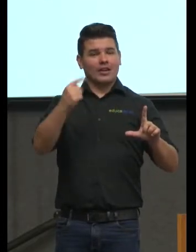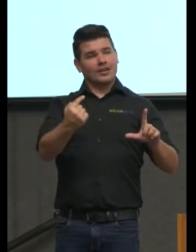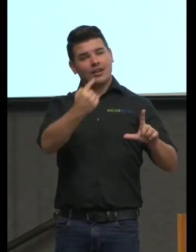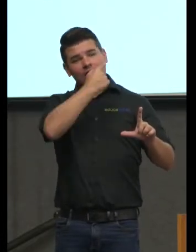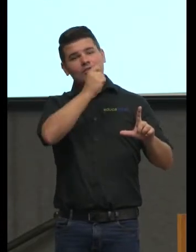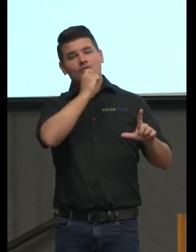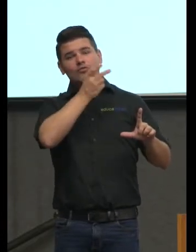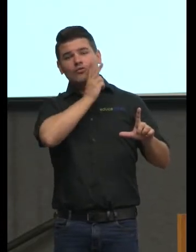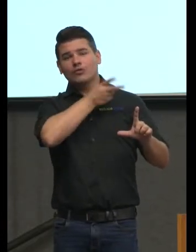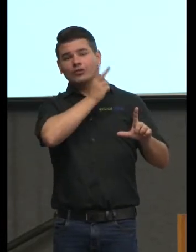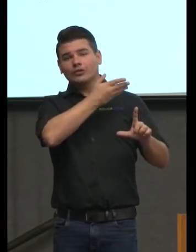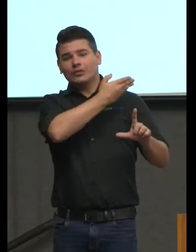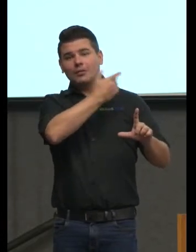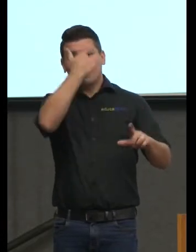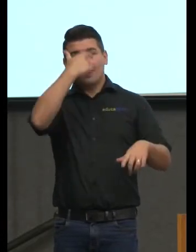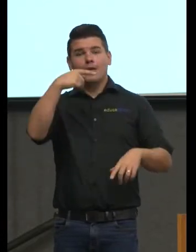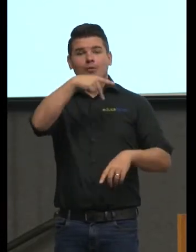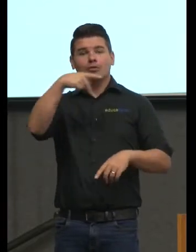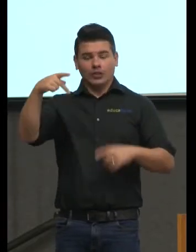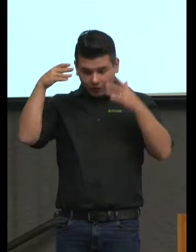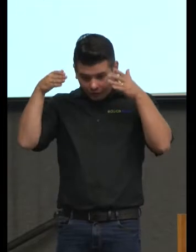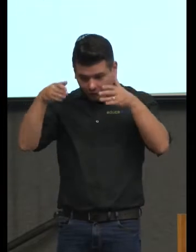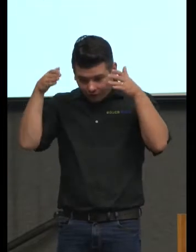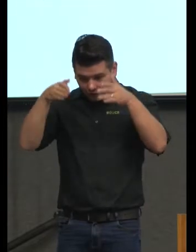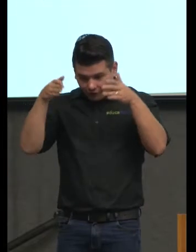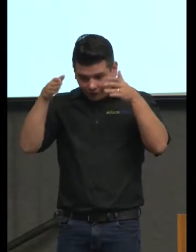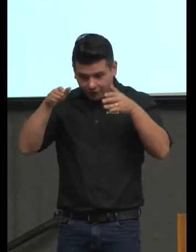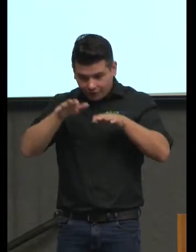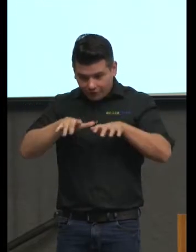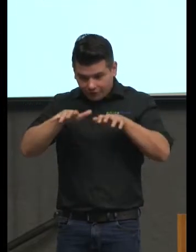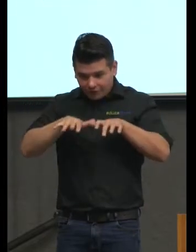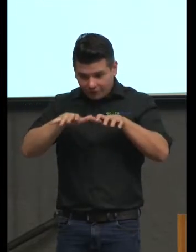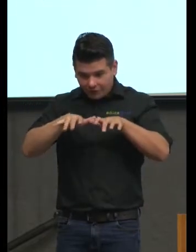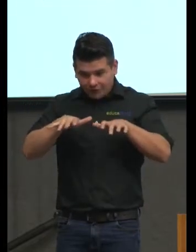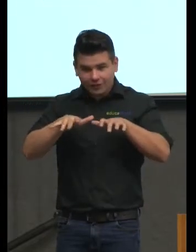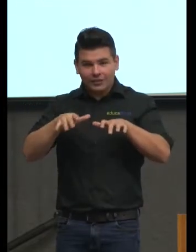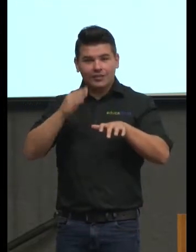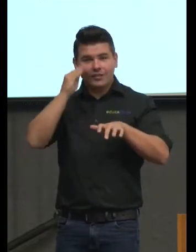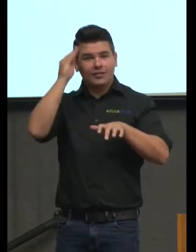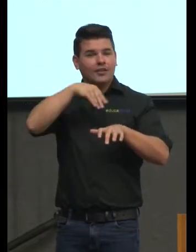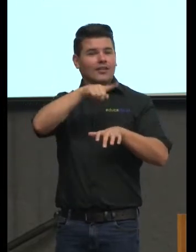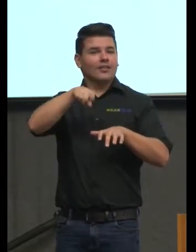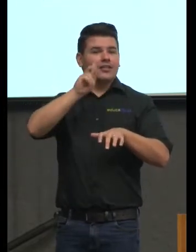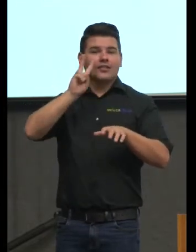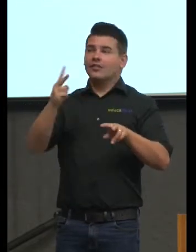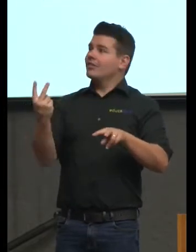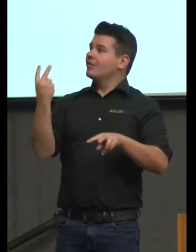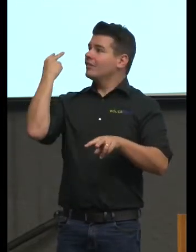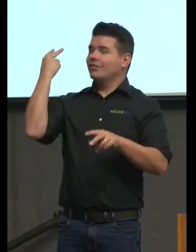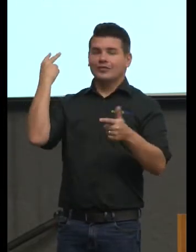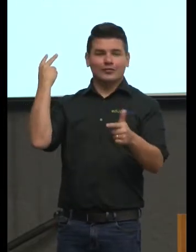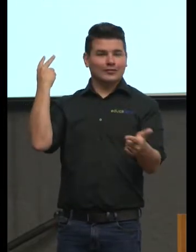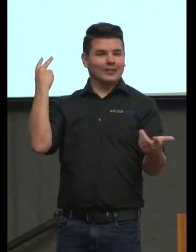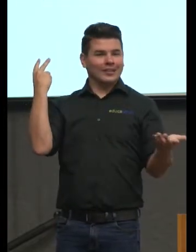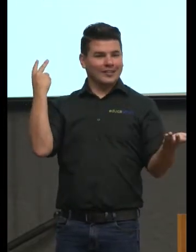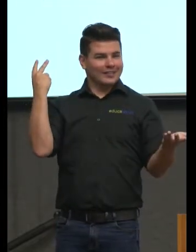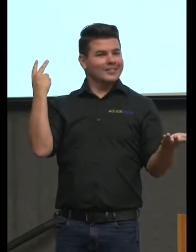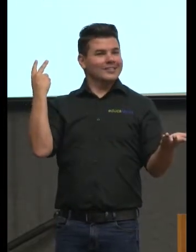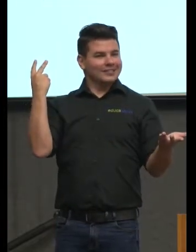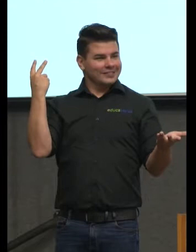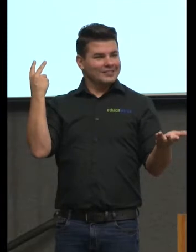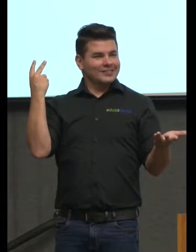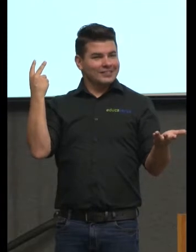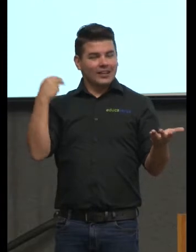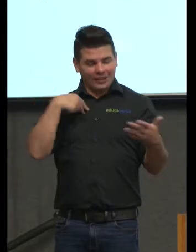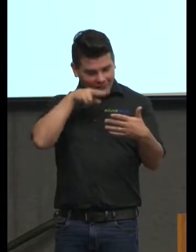o que é um professor autocentrado que mal que ele faz para os seus ouvintes eu estou